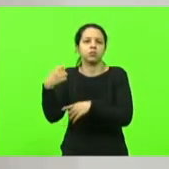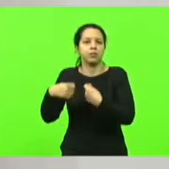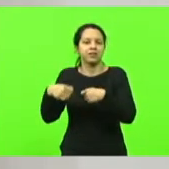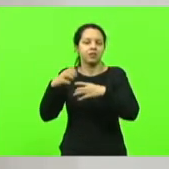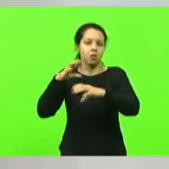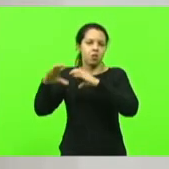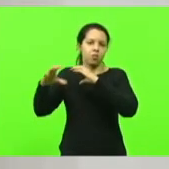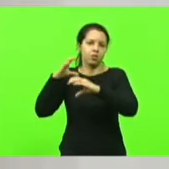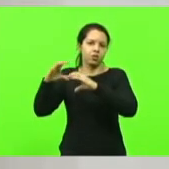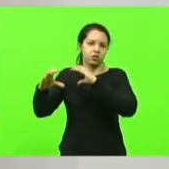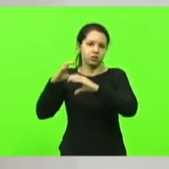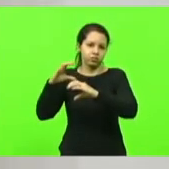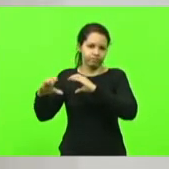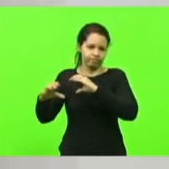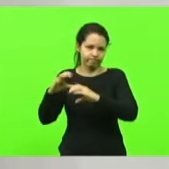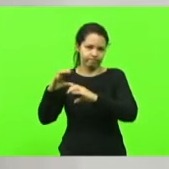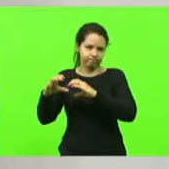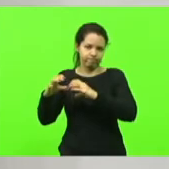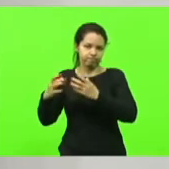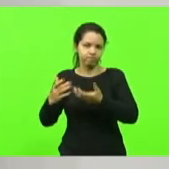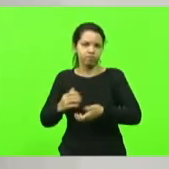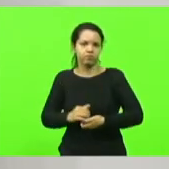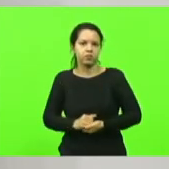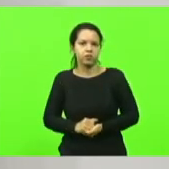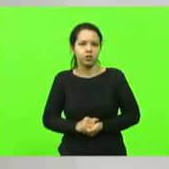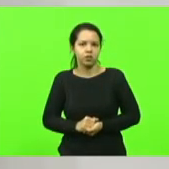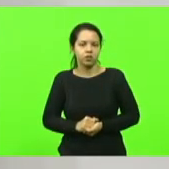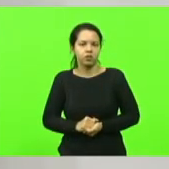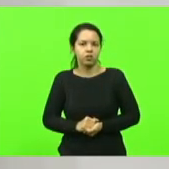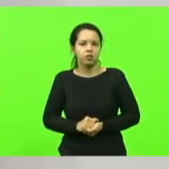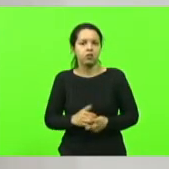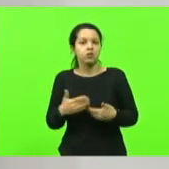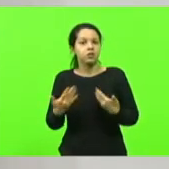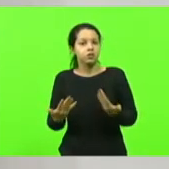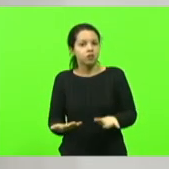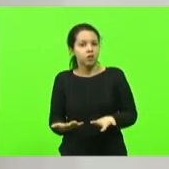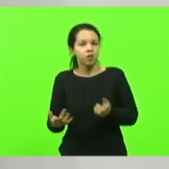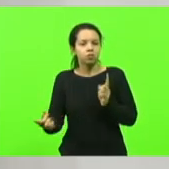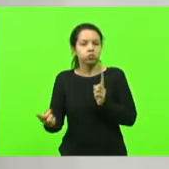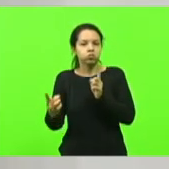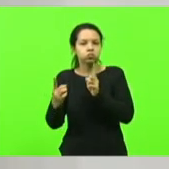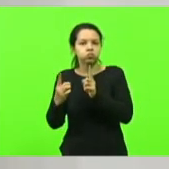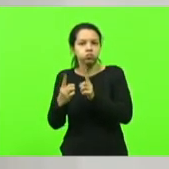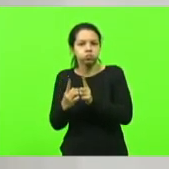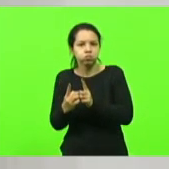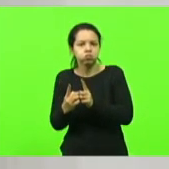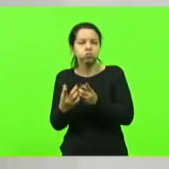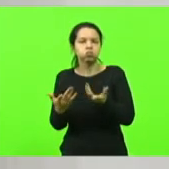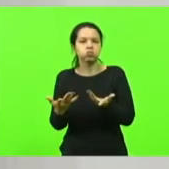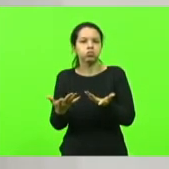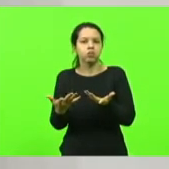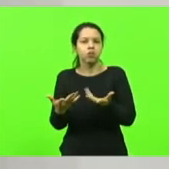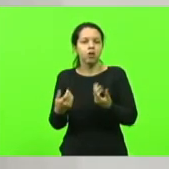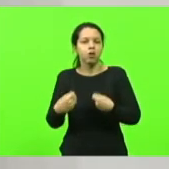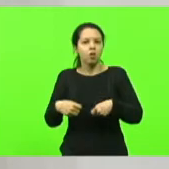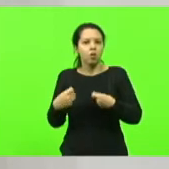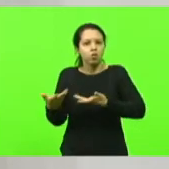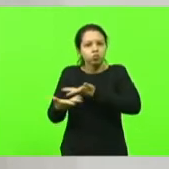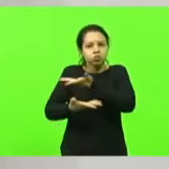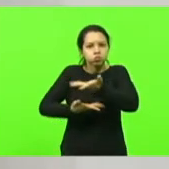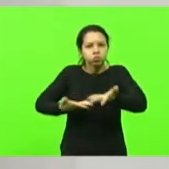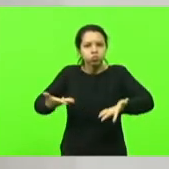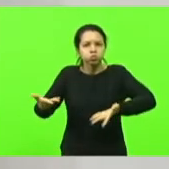Então, foi uma recepção calorosa, cheia de ideias, de trocas